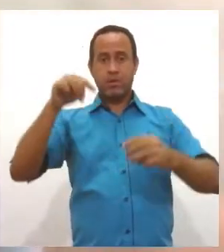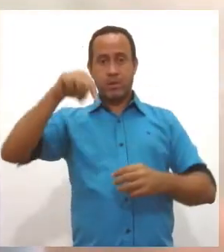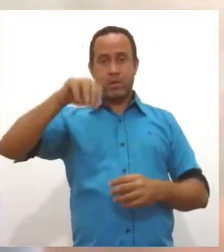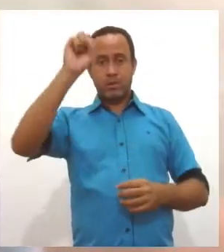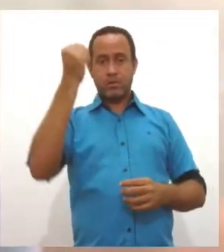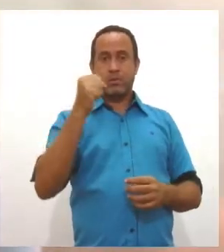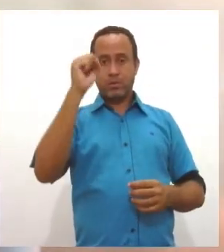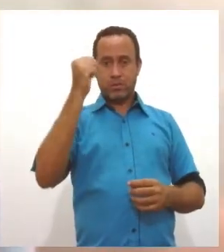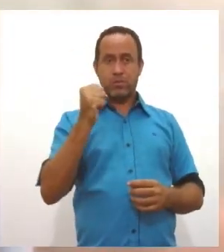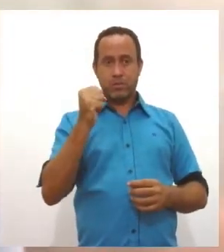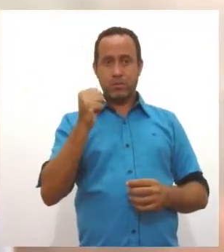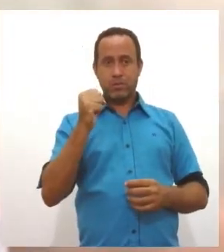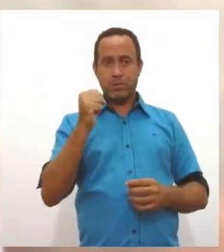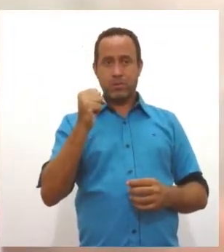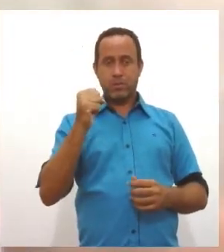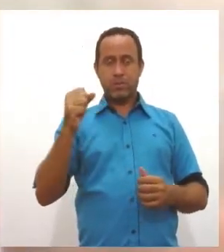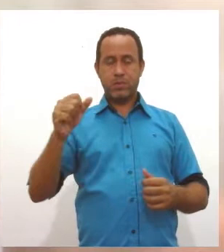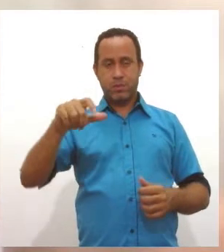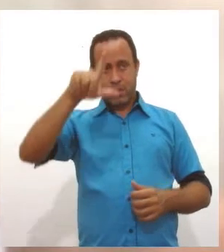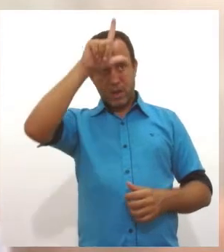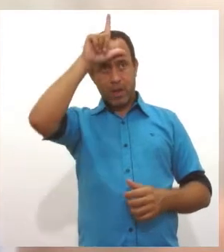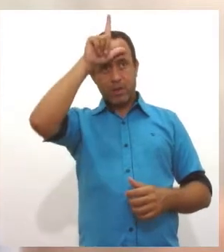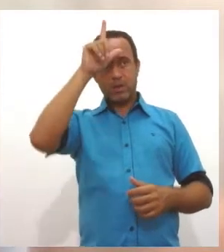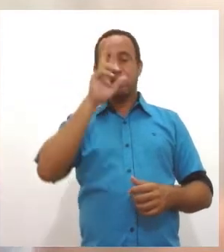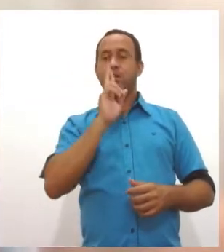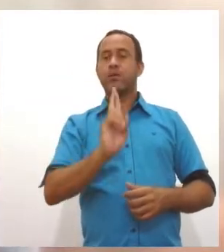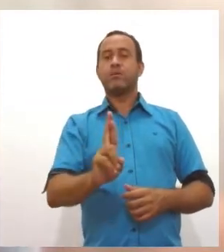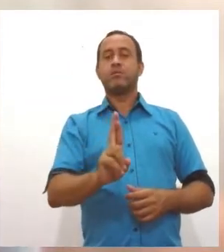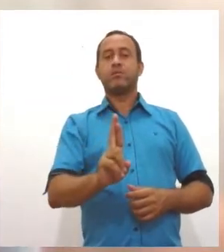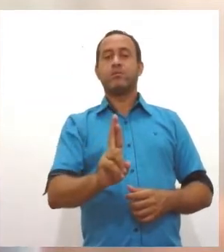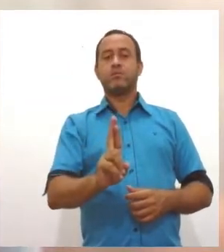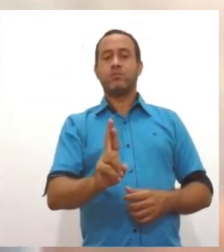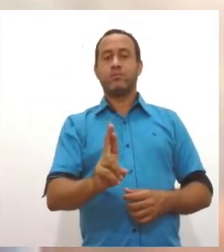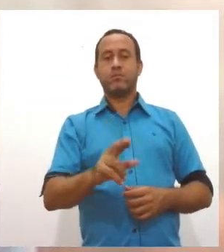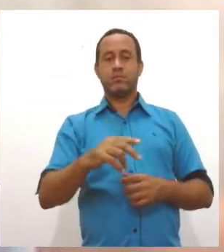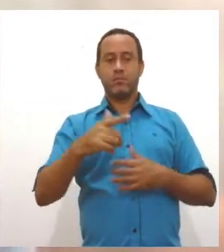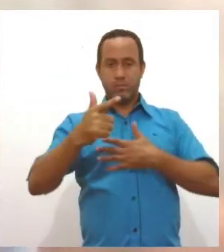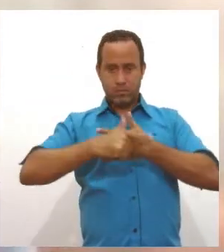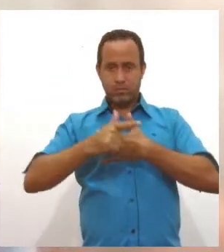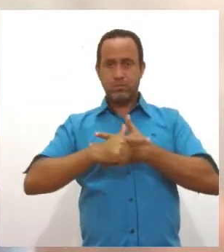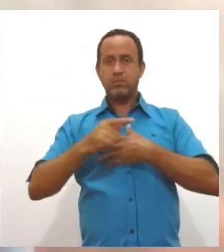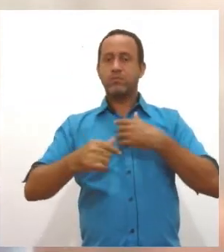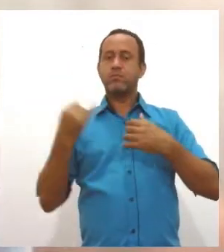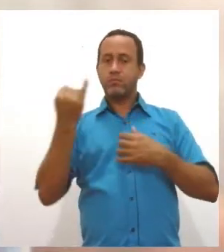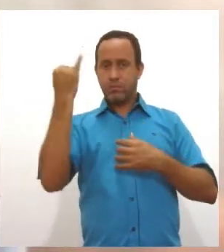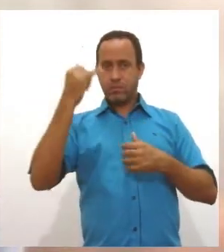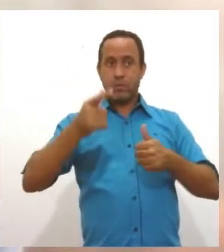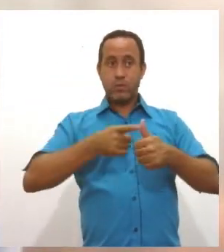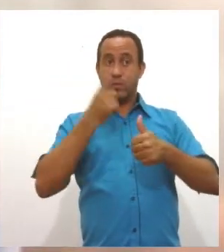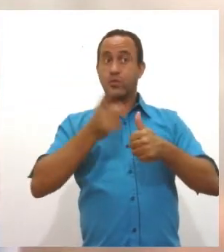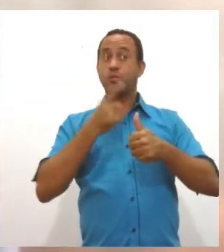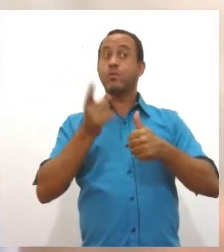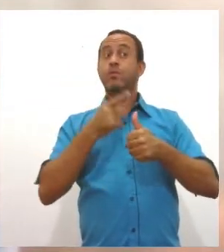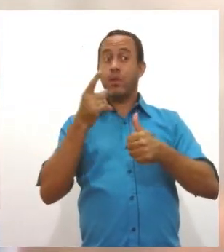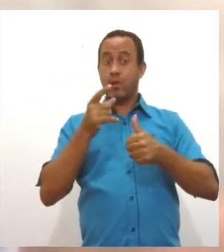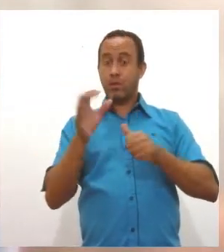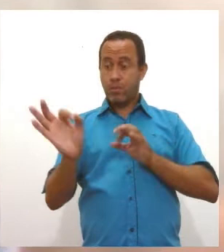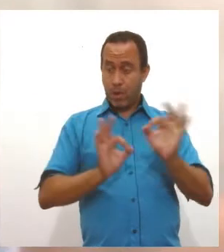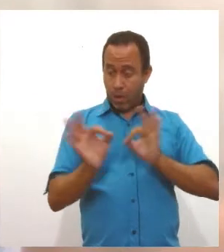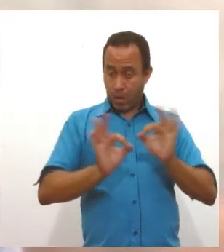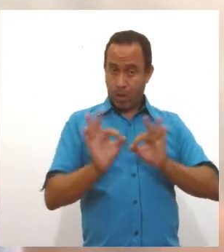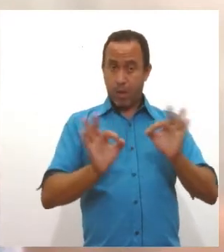é baluarte dessas questões. Nós somos um dos primeiros a ter um órgão para tratar das questões